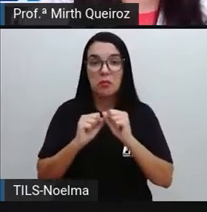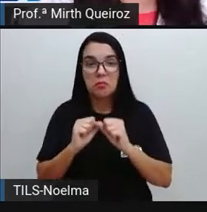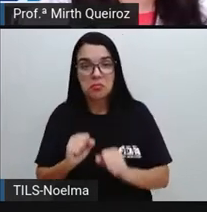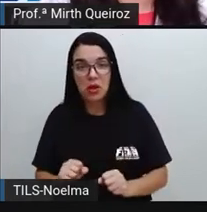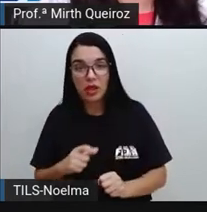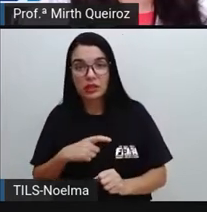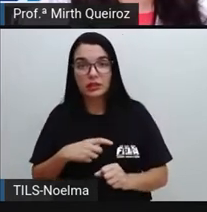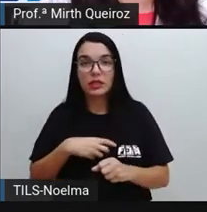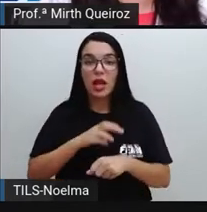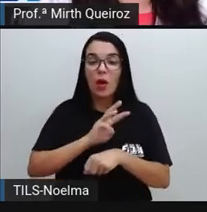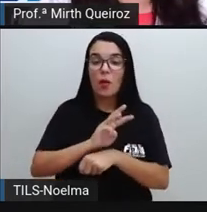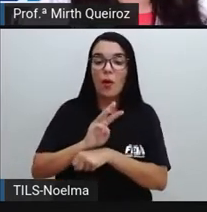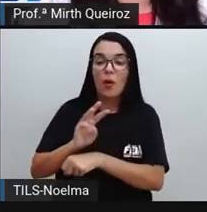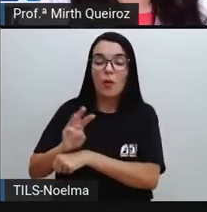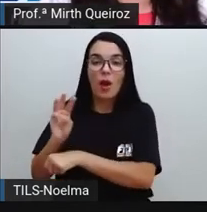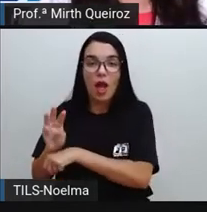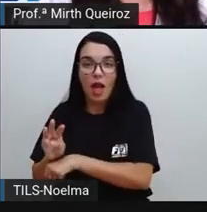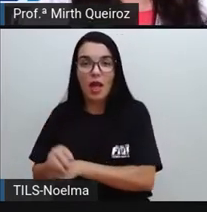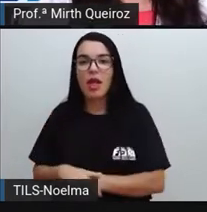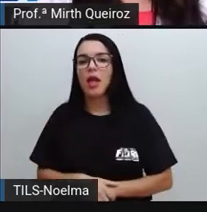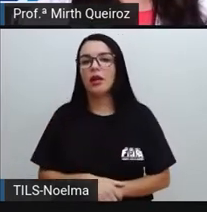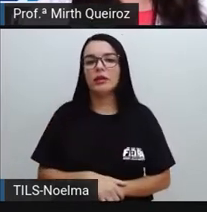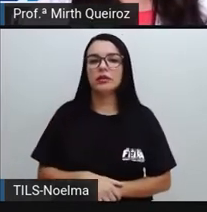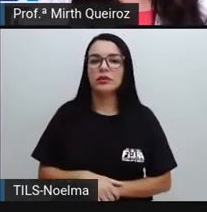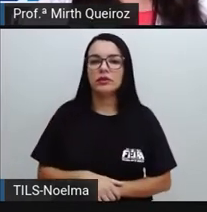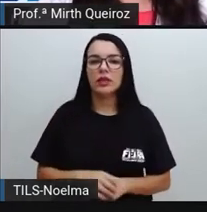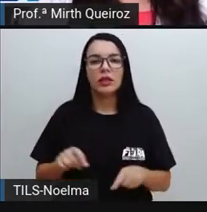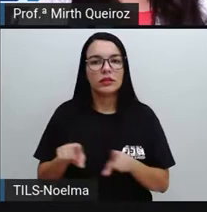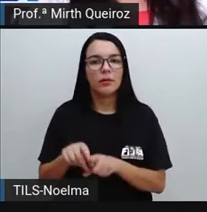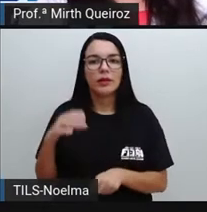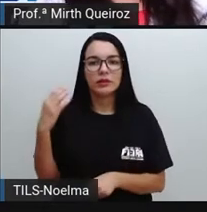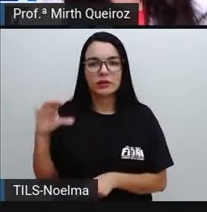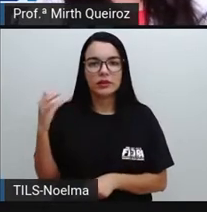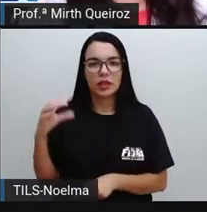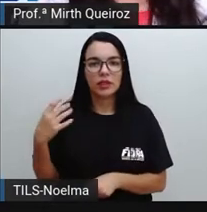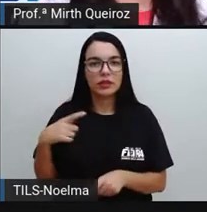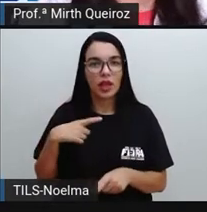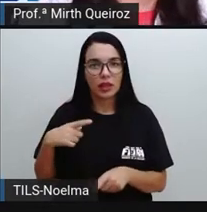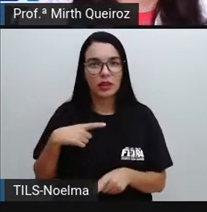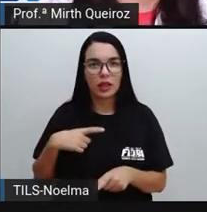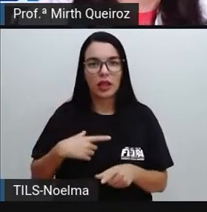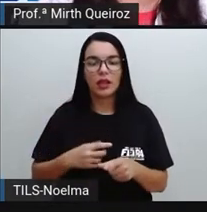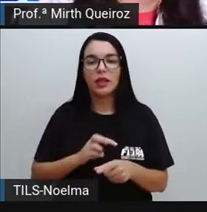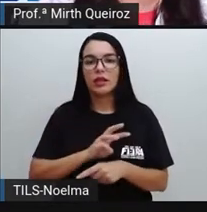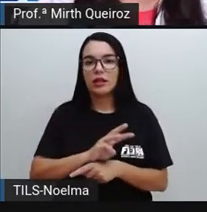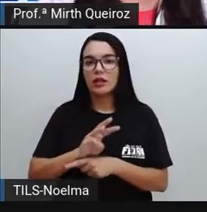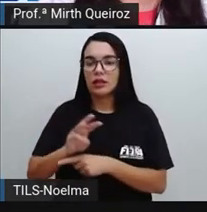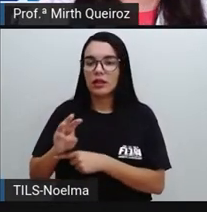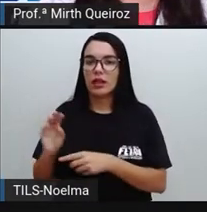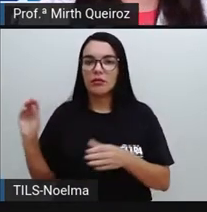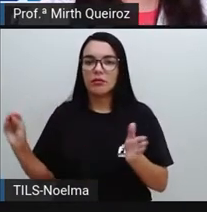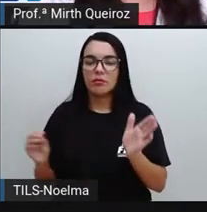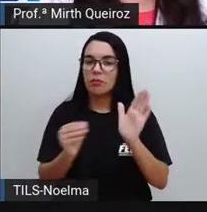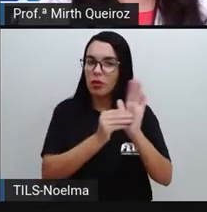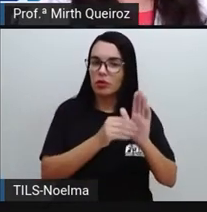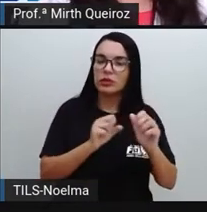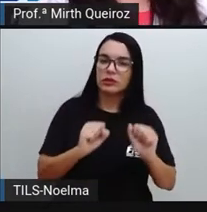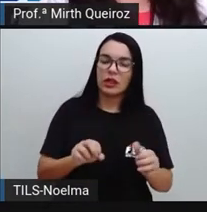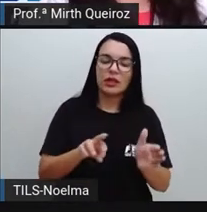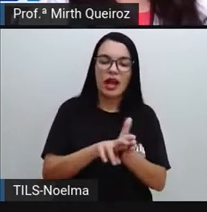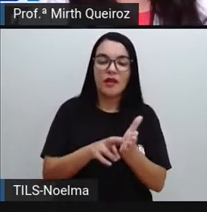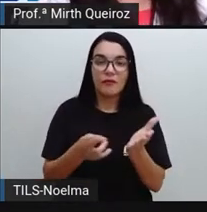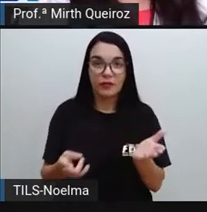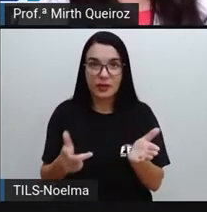portais da web, né? Como a gente tem aí, a própria ciência hoje para crianças, que antigamente só se tinha em revista